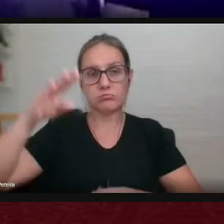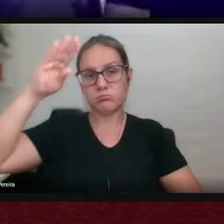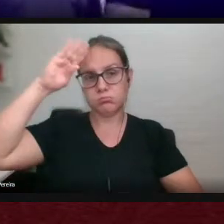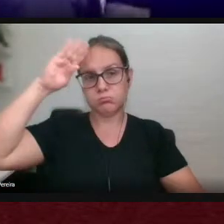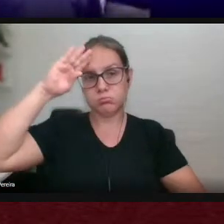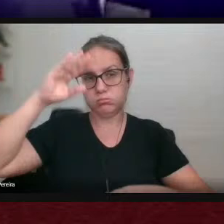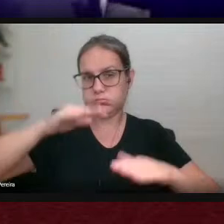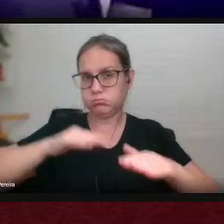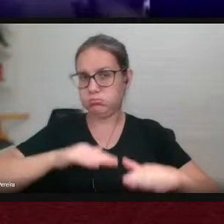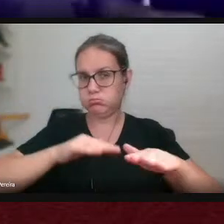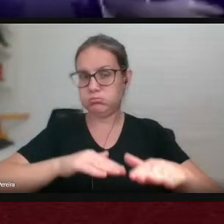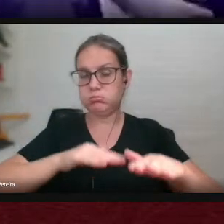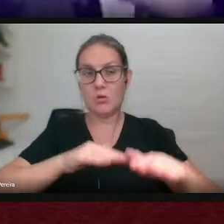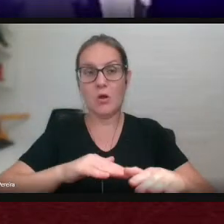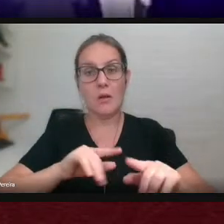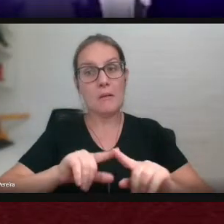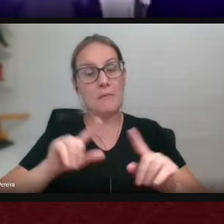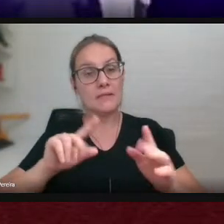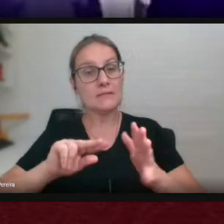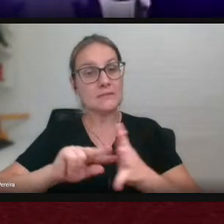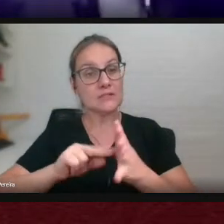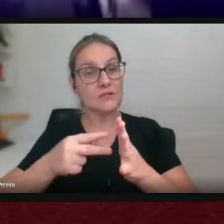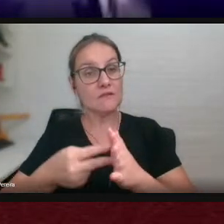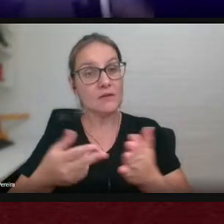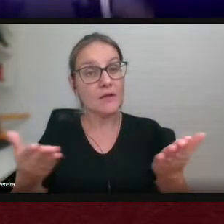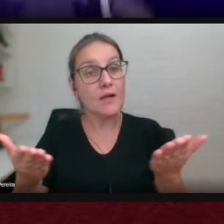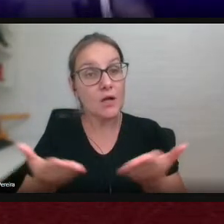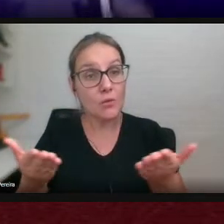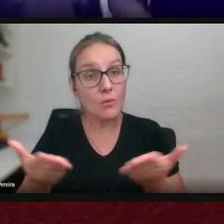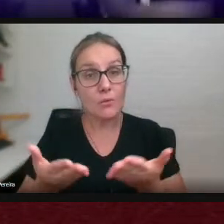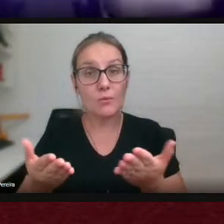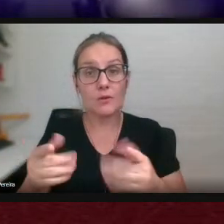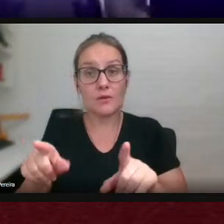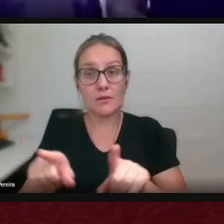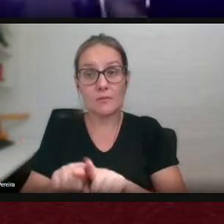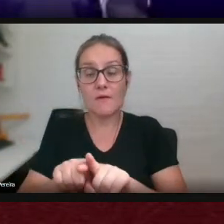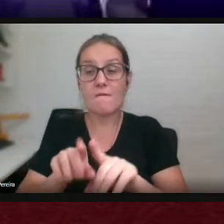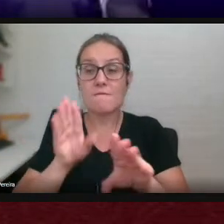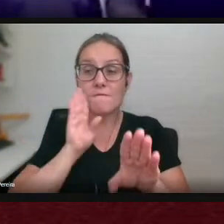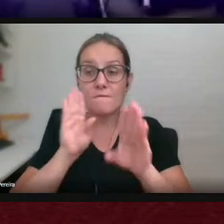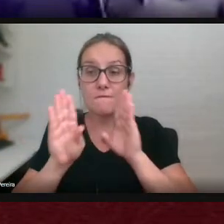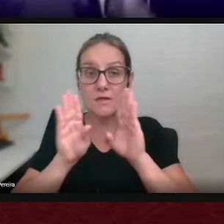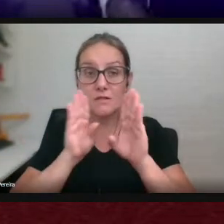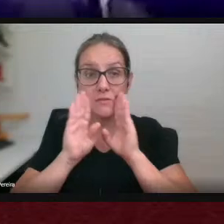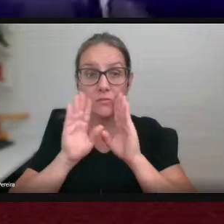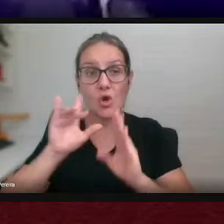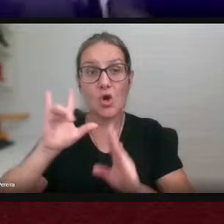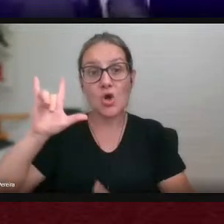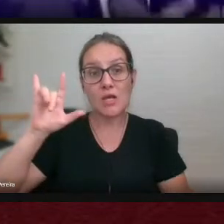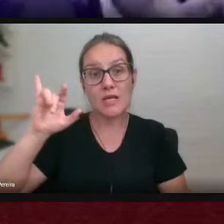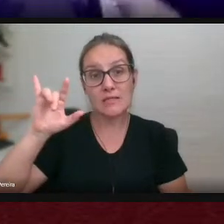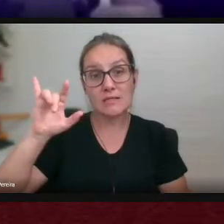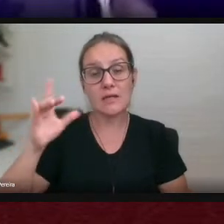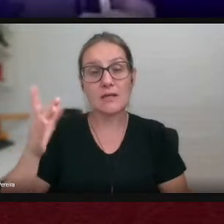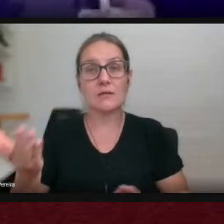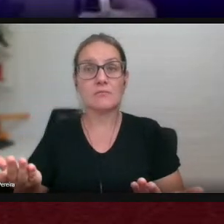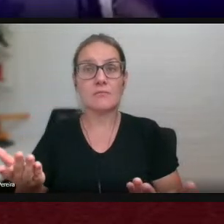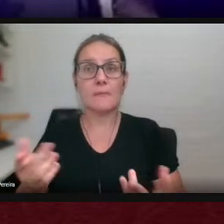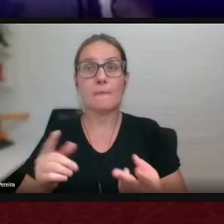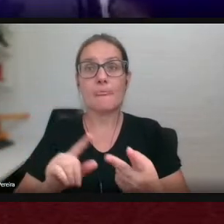significando e também mais recentemente o facebook o instagram e o